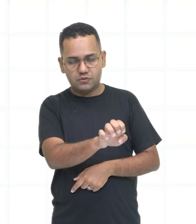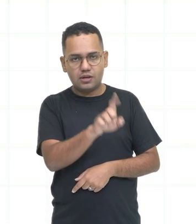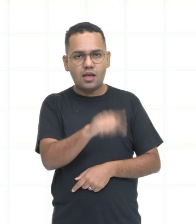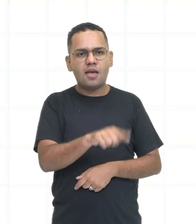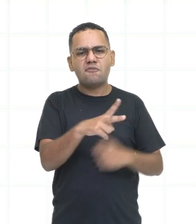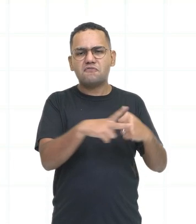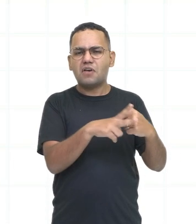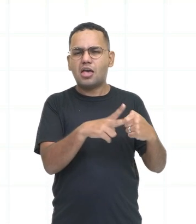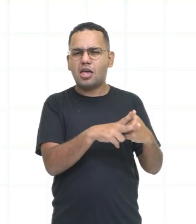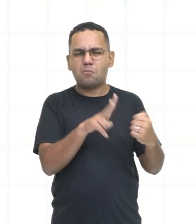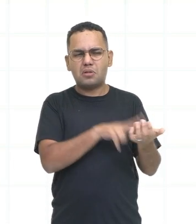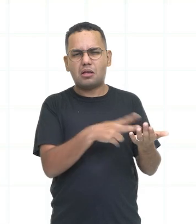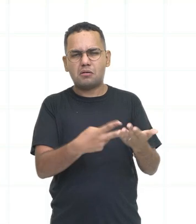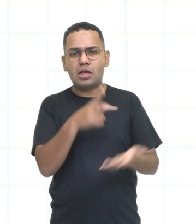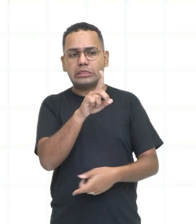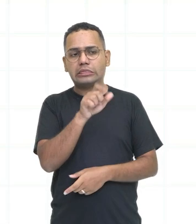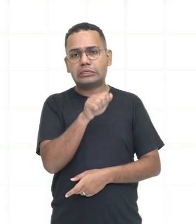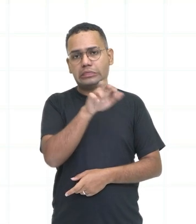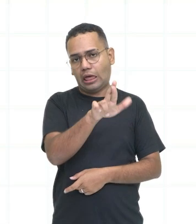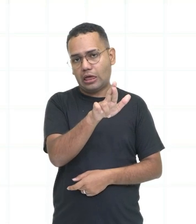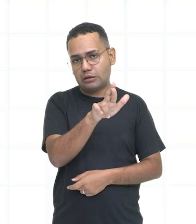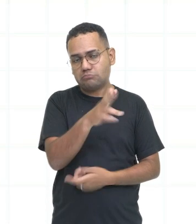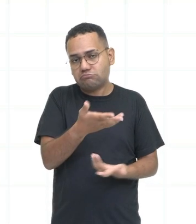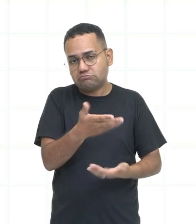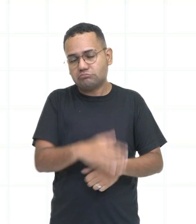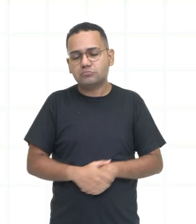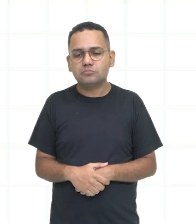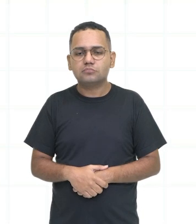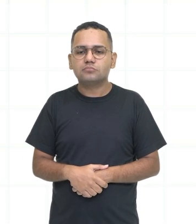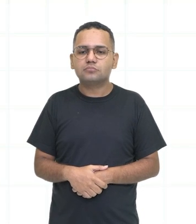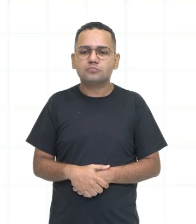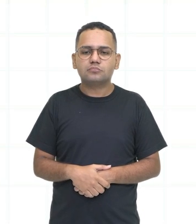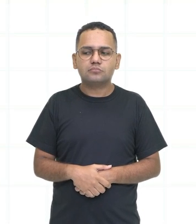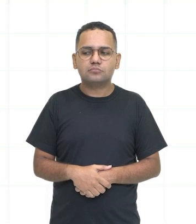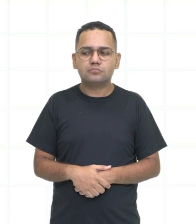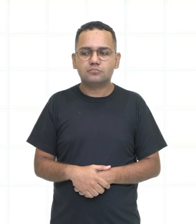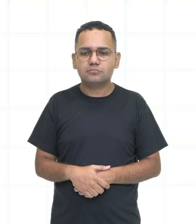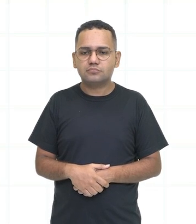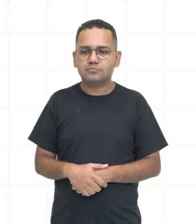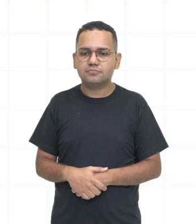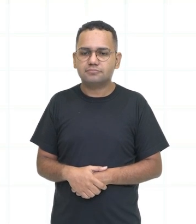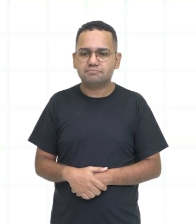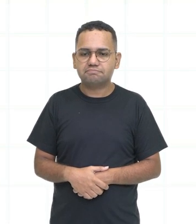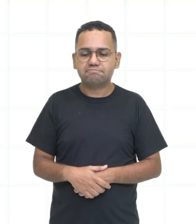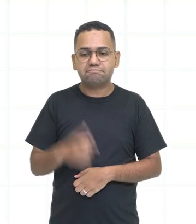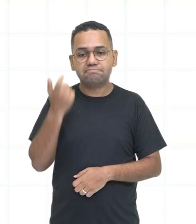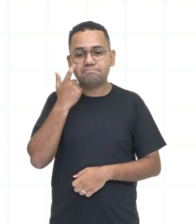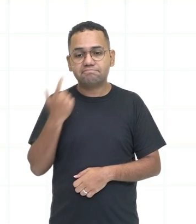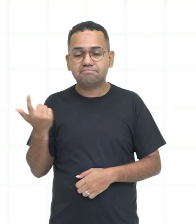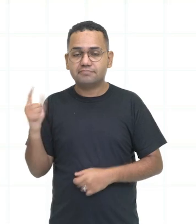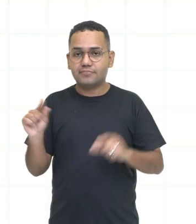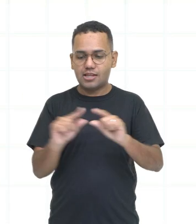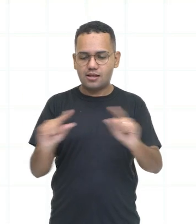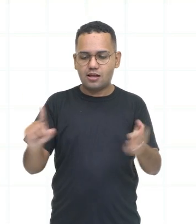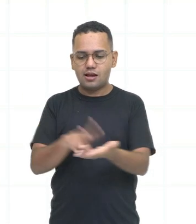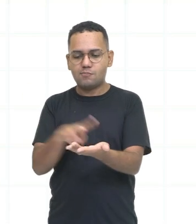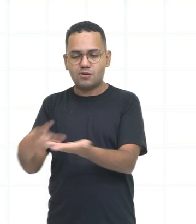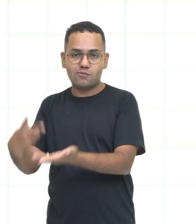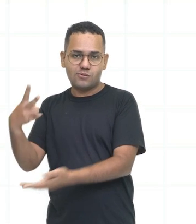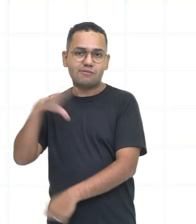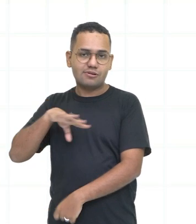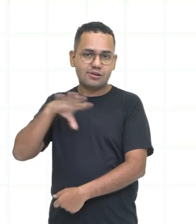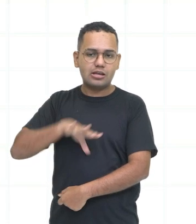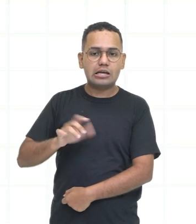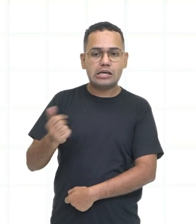no mais às vezes, tem outras traduções, mas nesse caso aqui, né, junto é dar uma carona. Ride é, de fato, carona, né? Give a